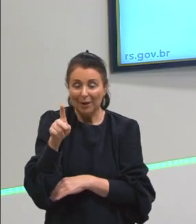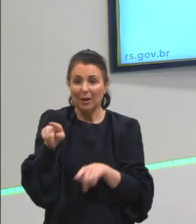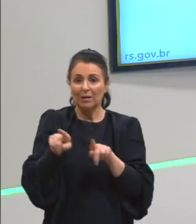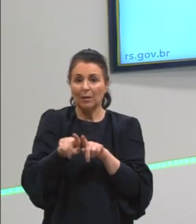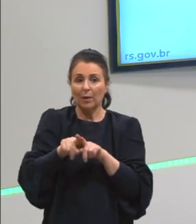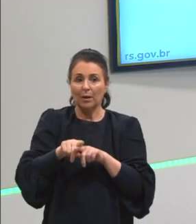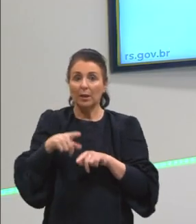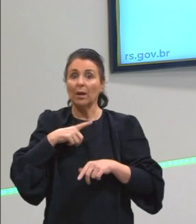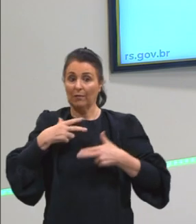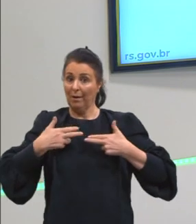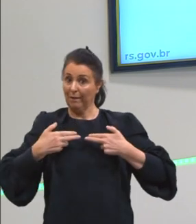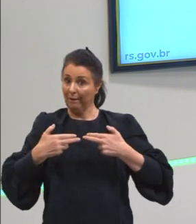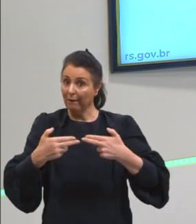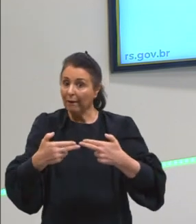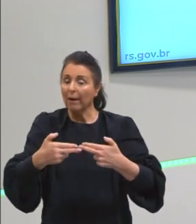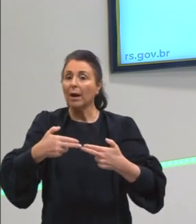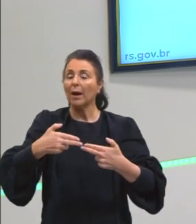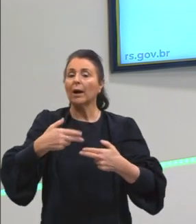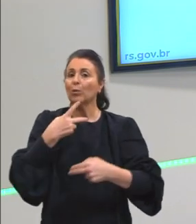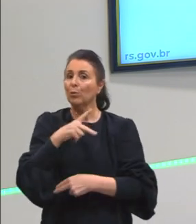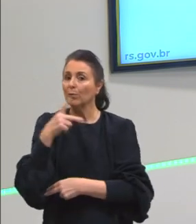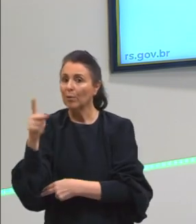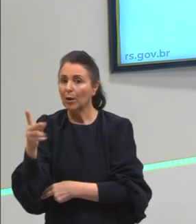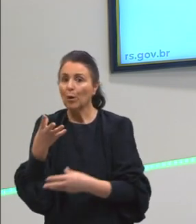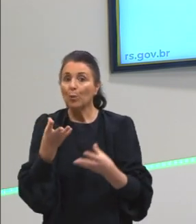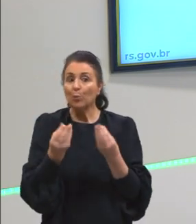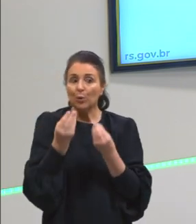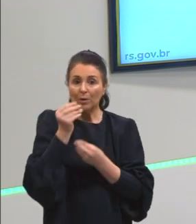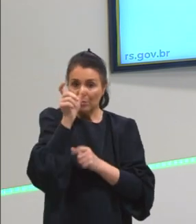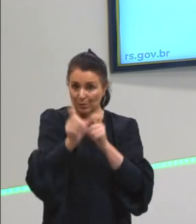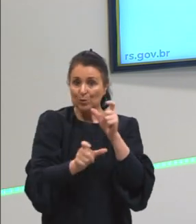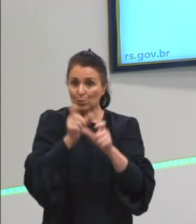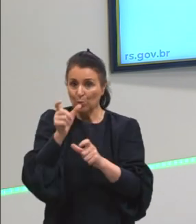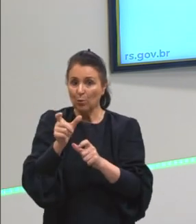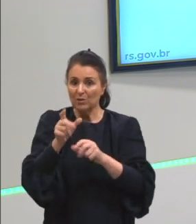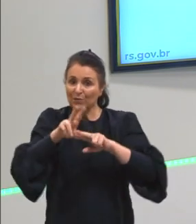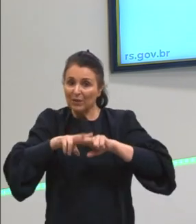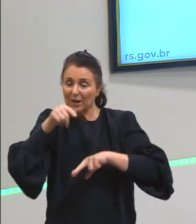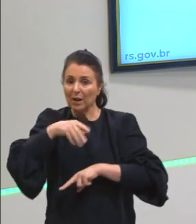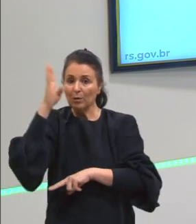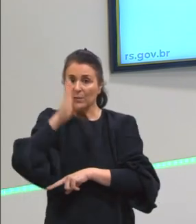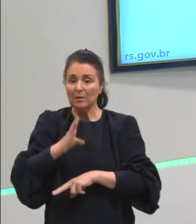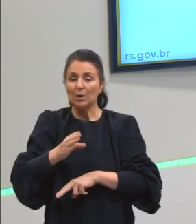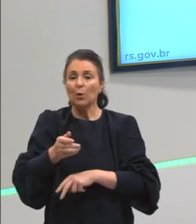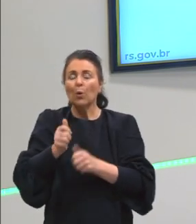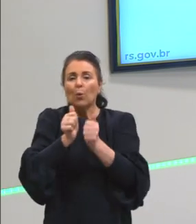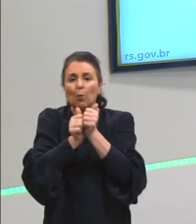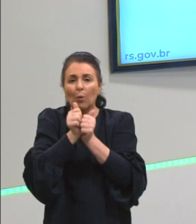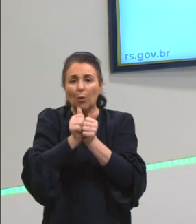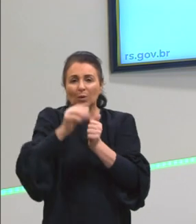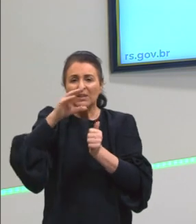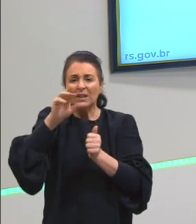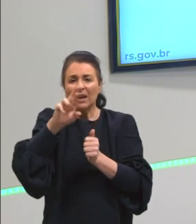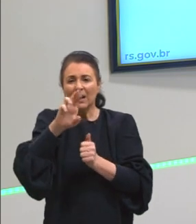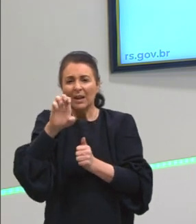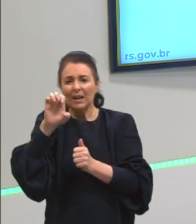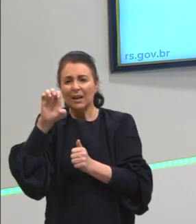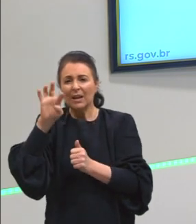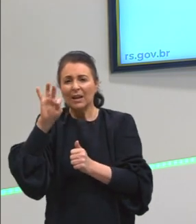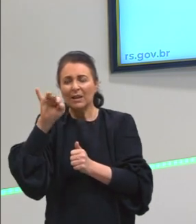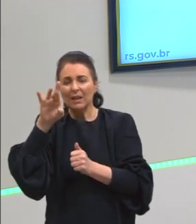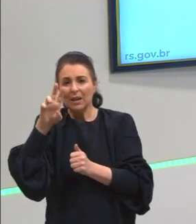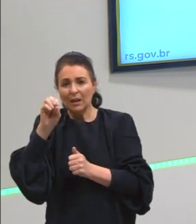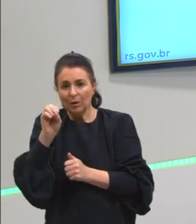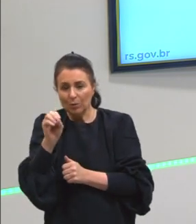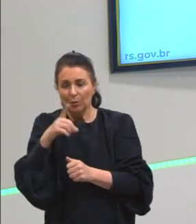enfrentamento da guerra do Paraguai, aí muitos paraguaios acabam ficando aqui no Brasil, o arroz carreteiro, arroz boliviano, a influência dos